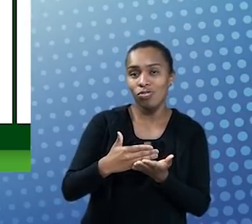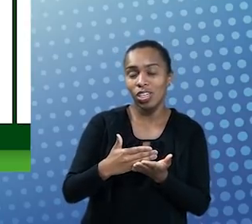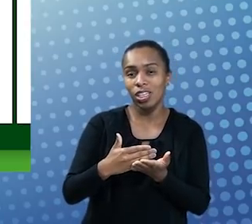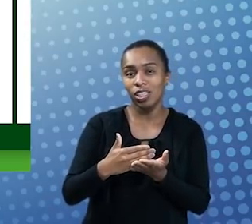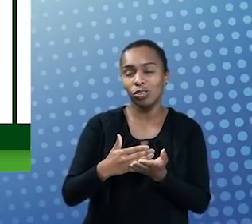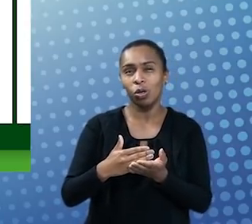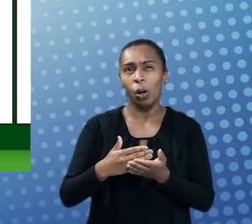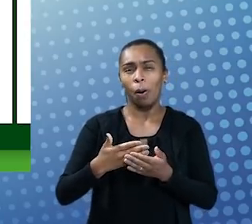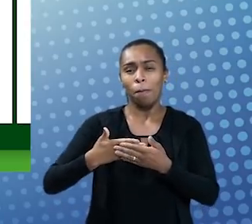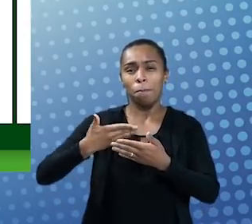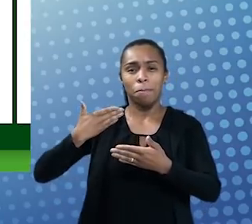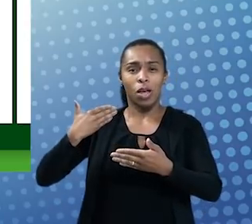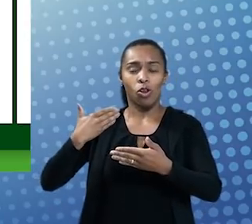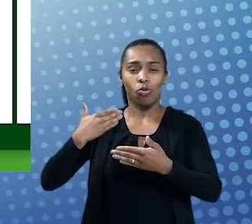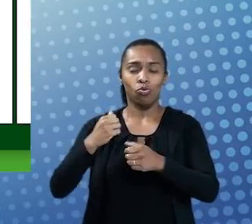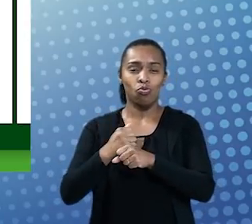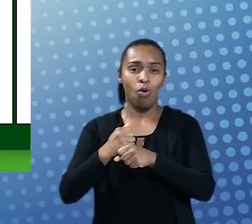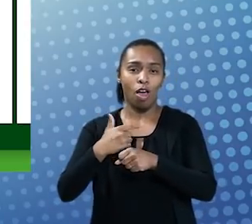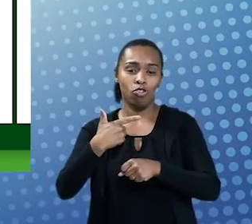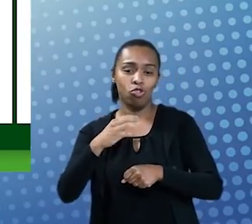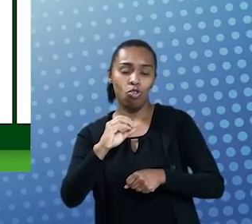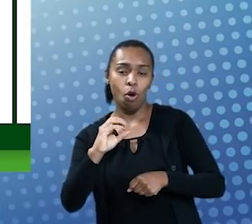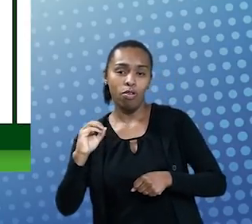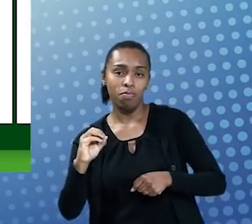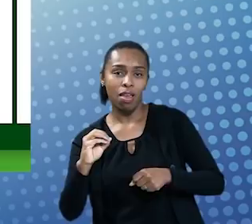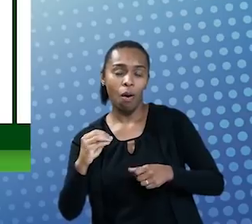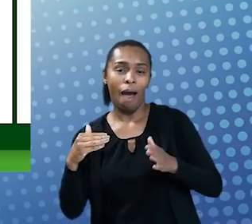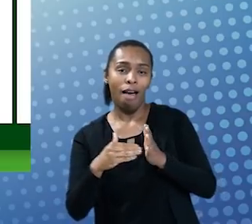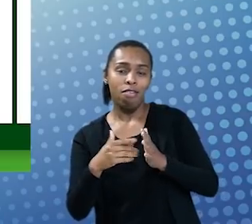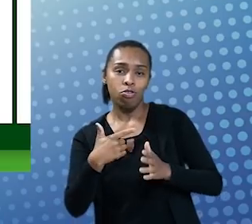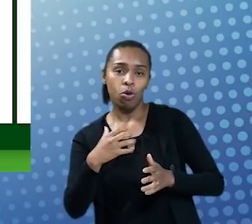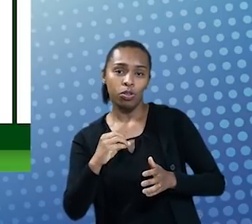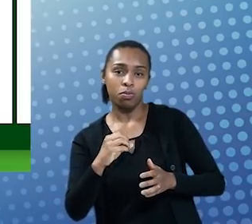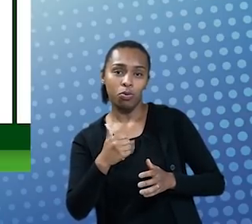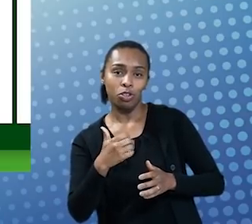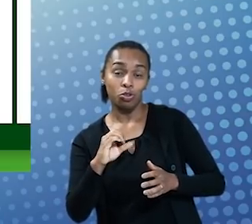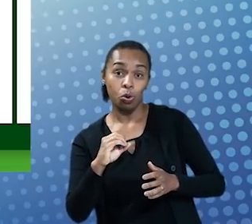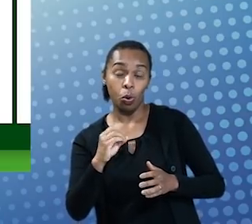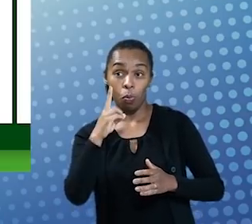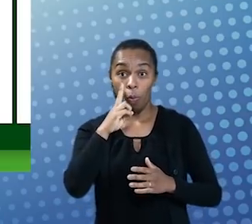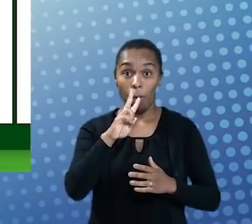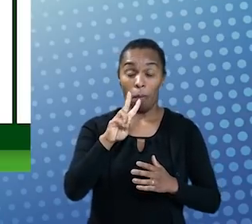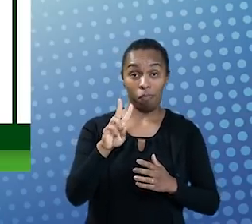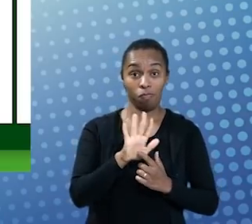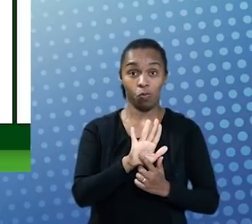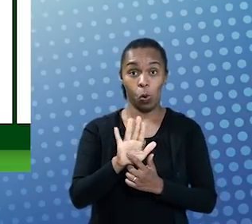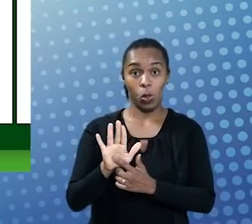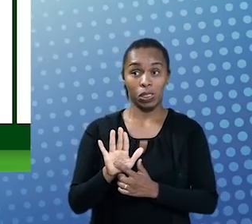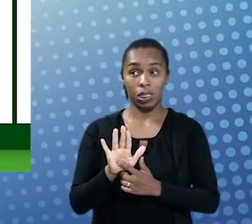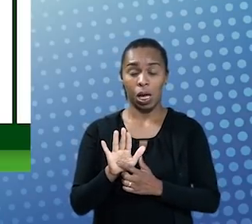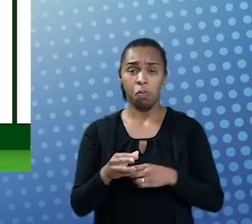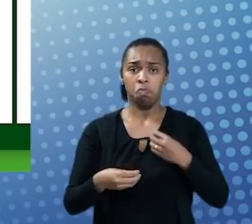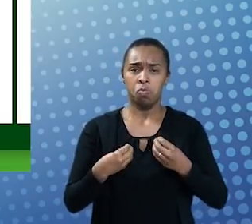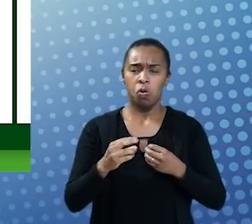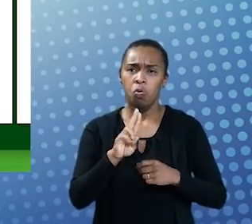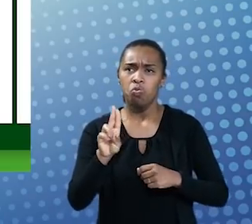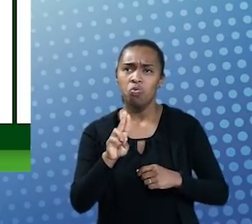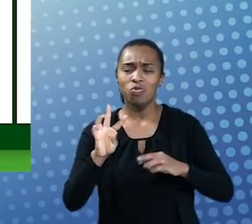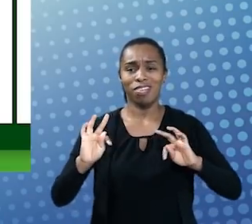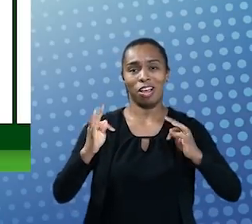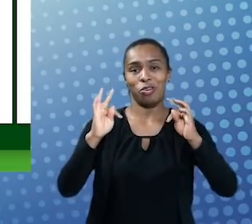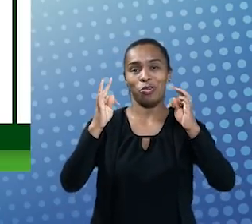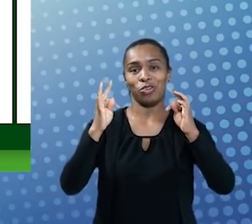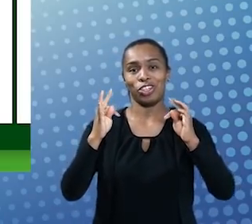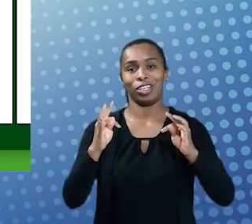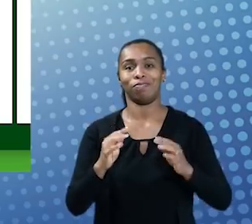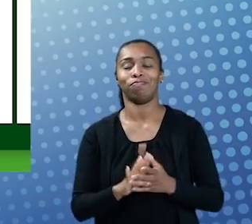no período de 2000 a 2018, foi possível verificar o uso intenso de tecnologias